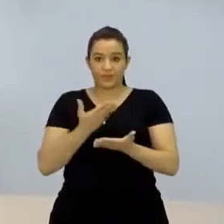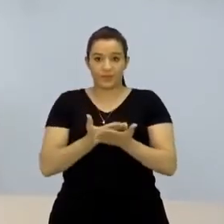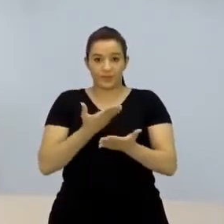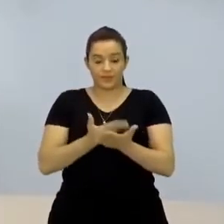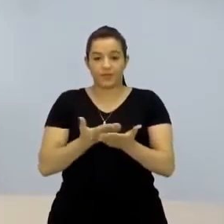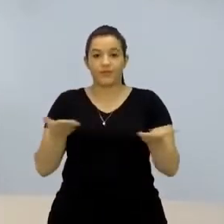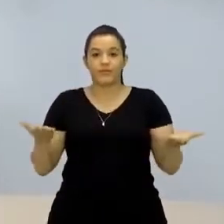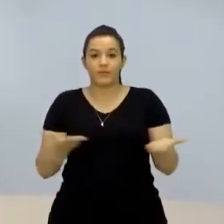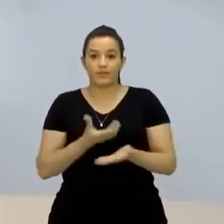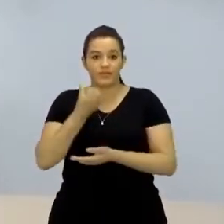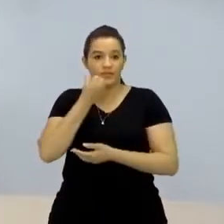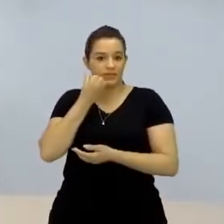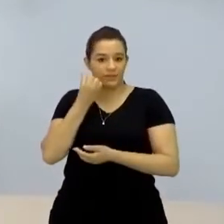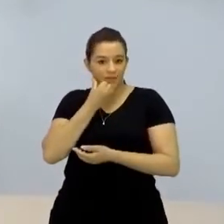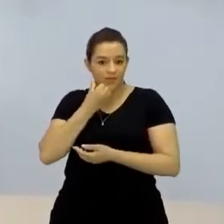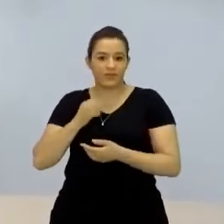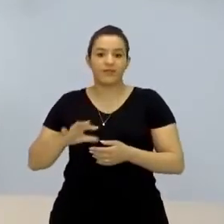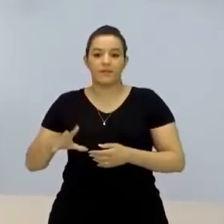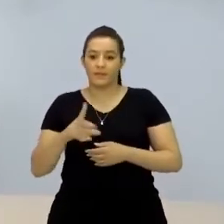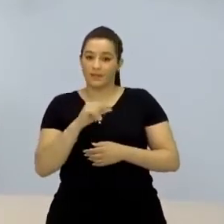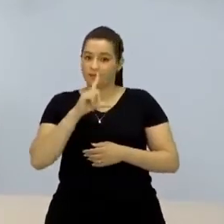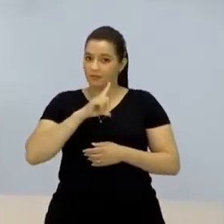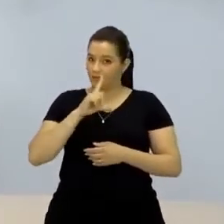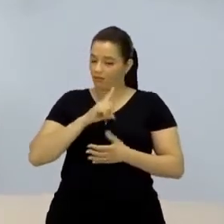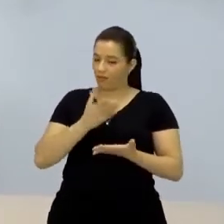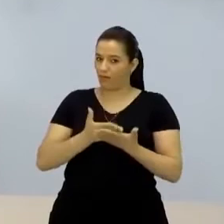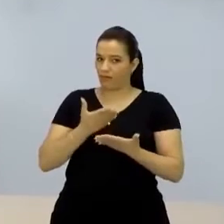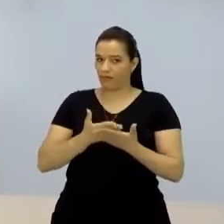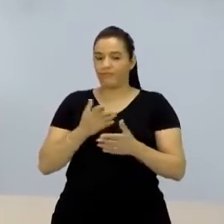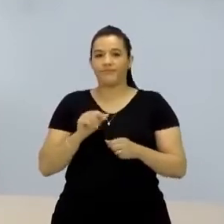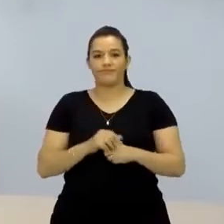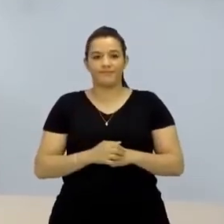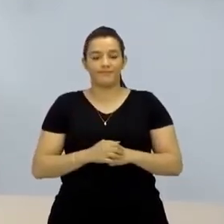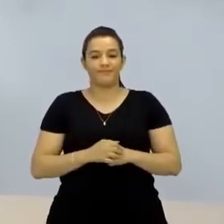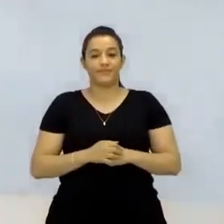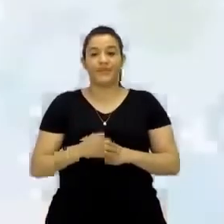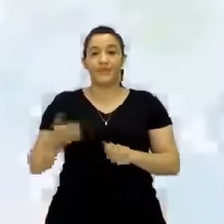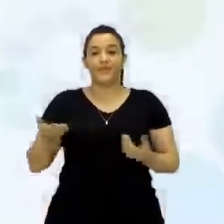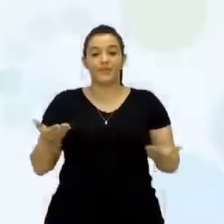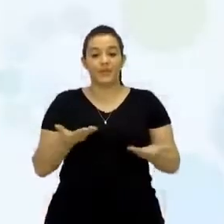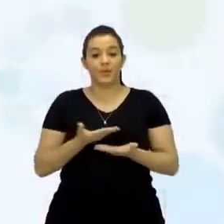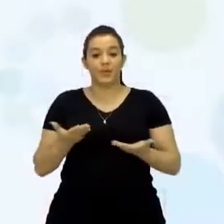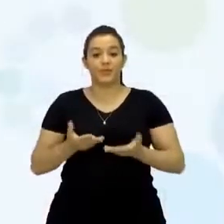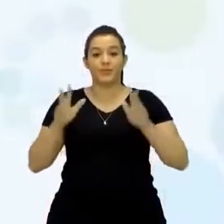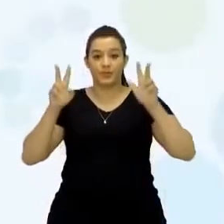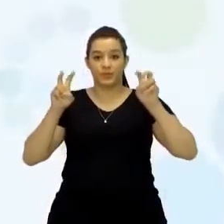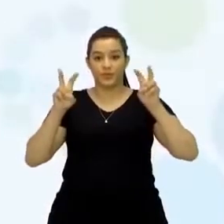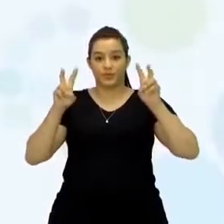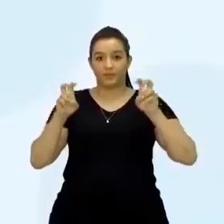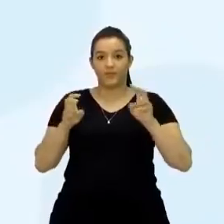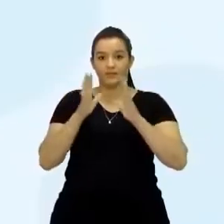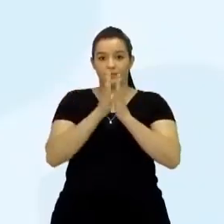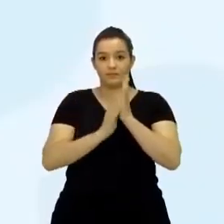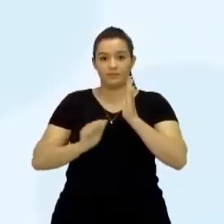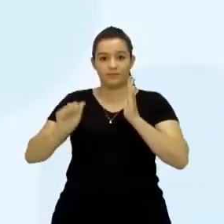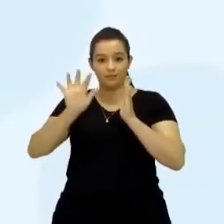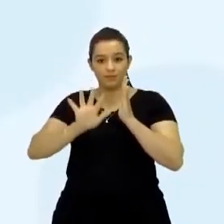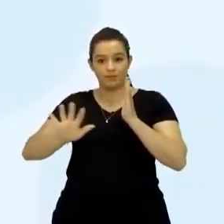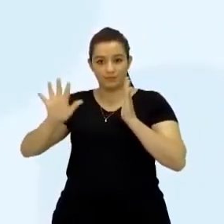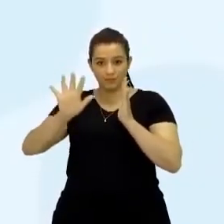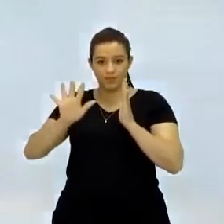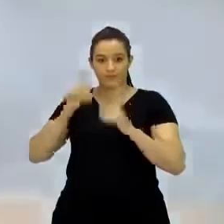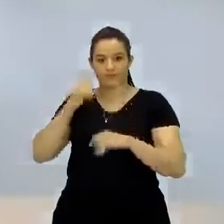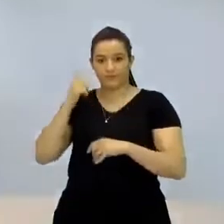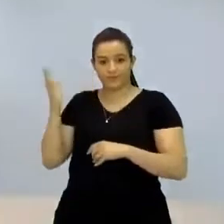-feira, então está sextando, mas a gente ainda tem aula para curtir com vocês. Então, só, intertextualidade é o título da aula, a professora vai